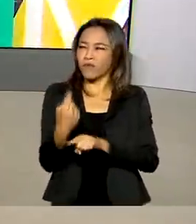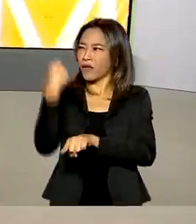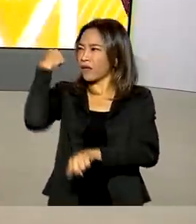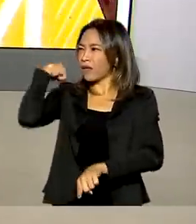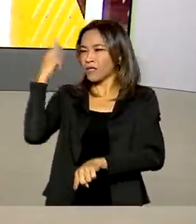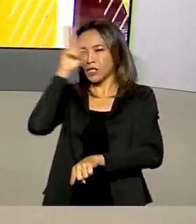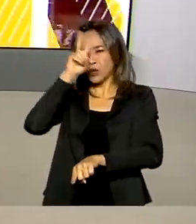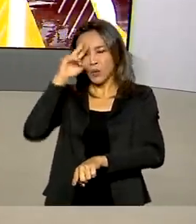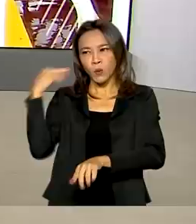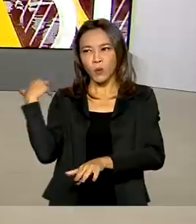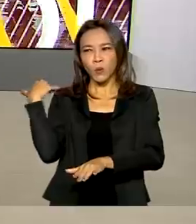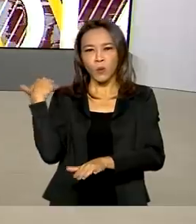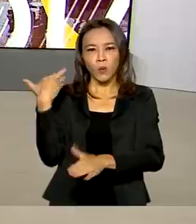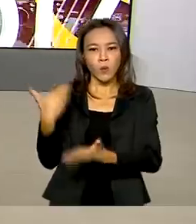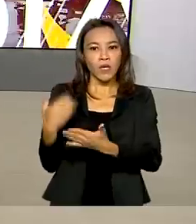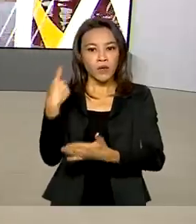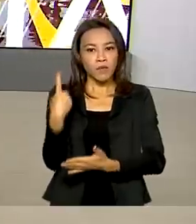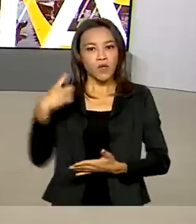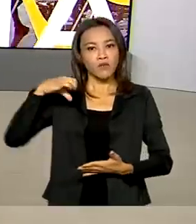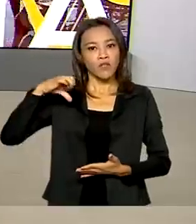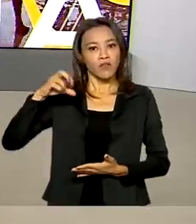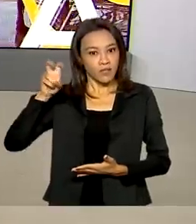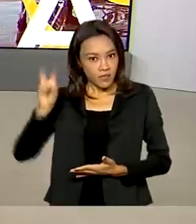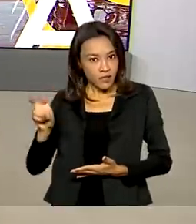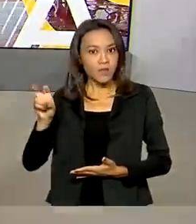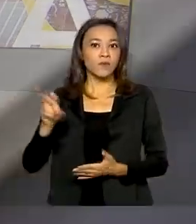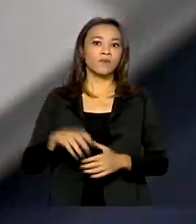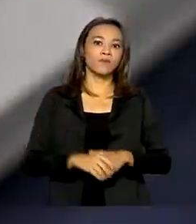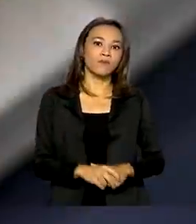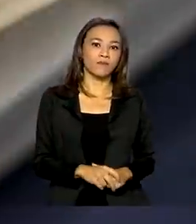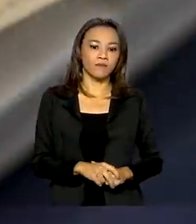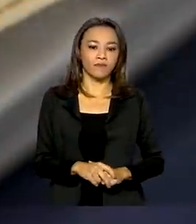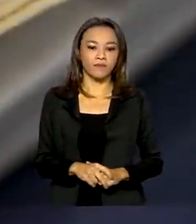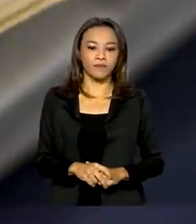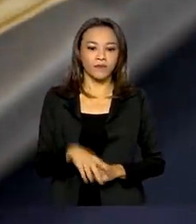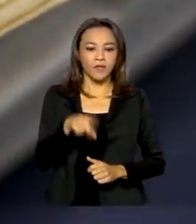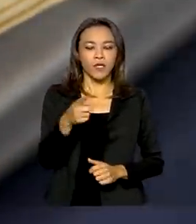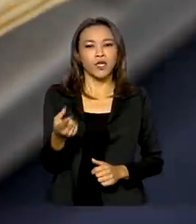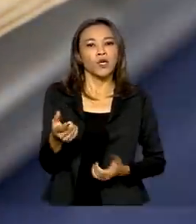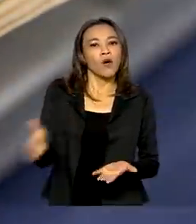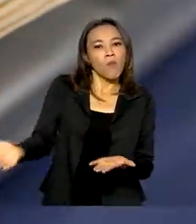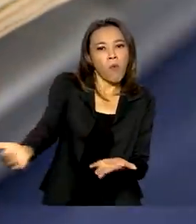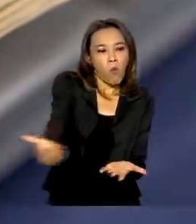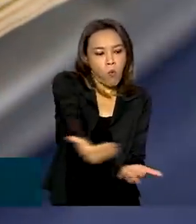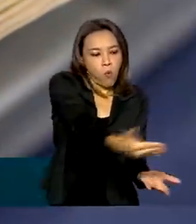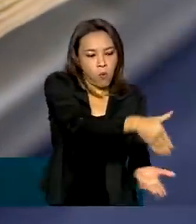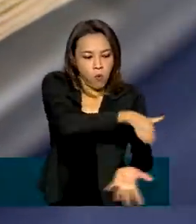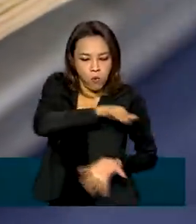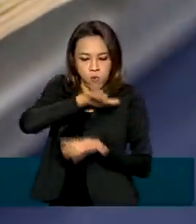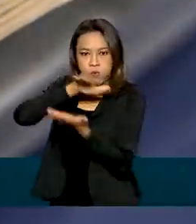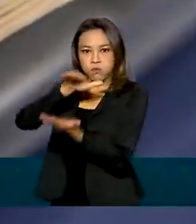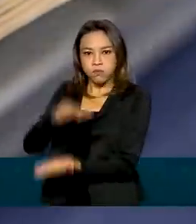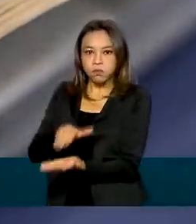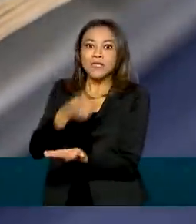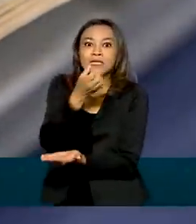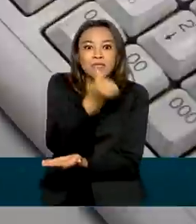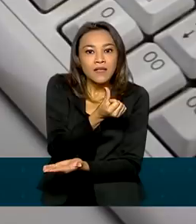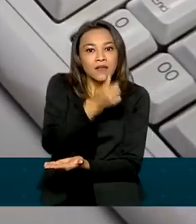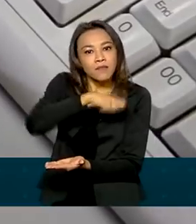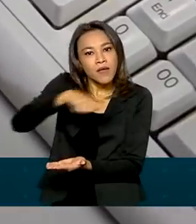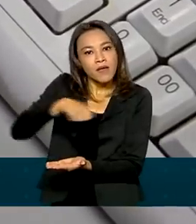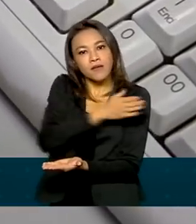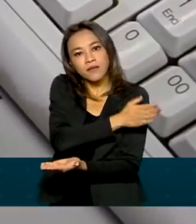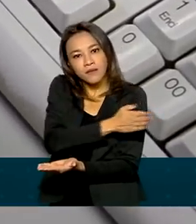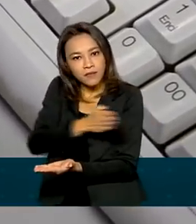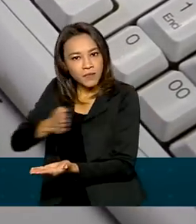a série histórica começou em 1995. O volume de tributos coletados nos seis primeiros meses de